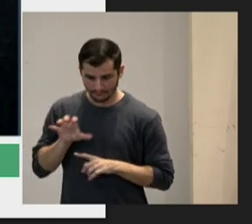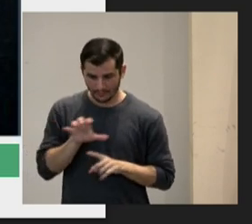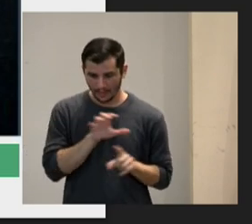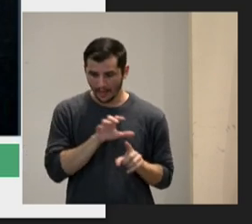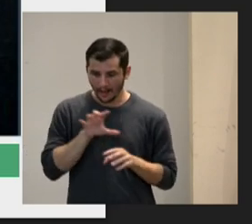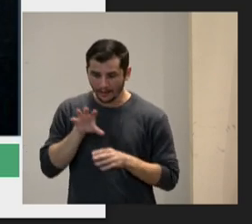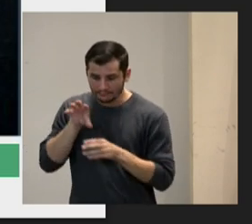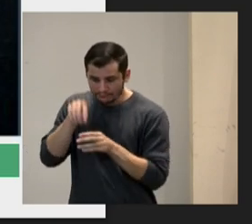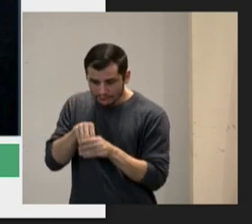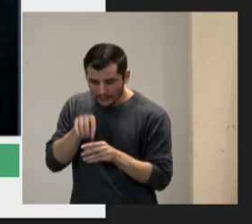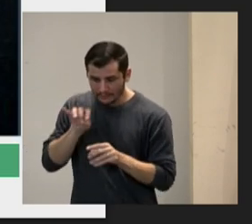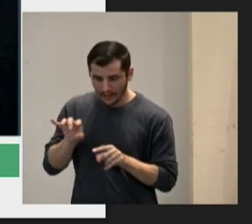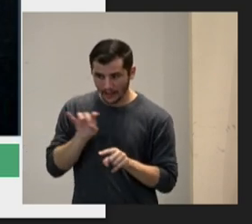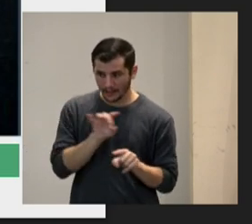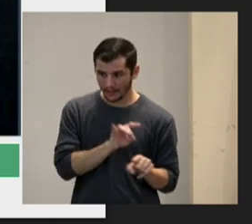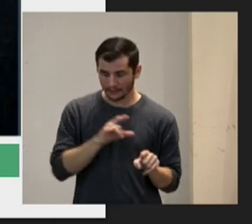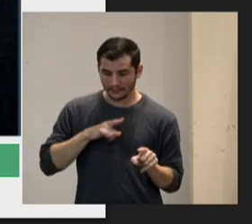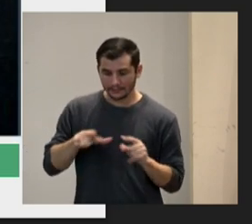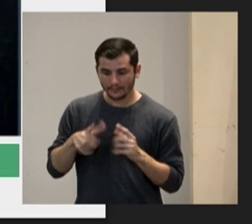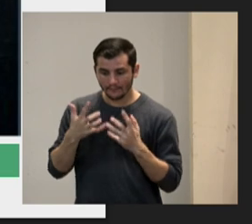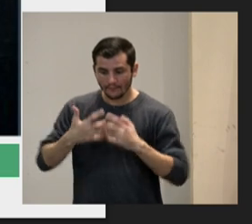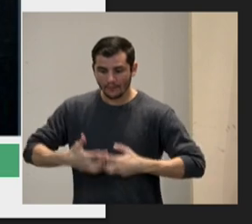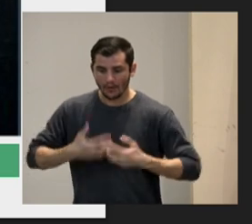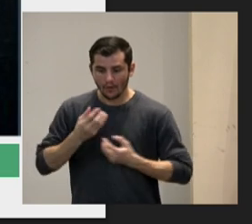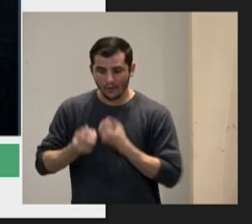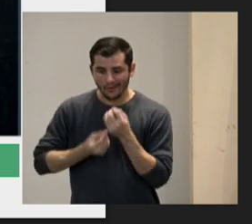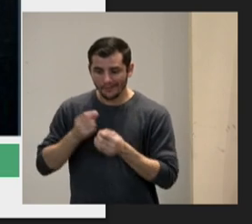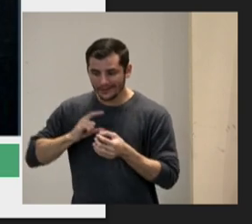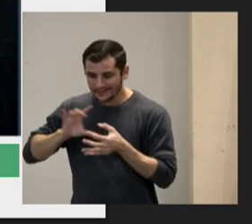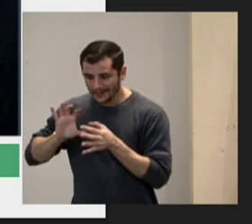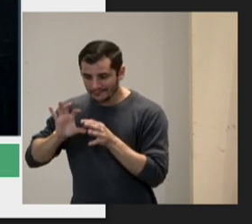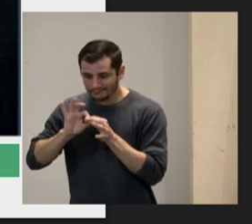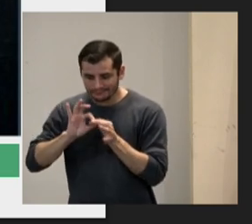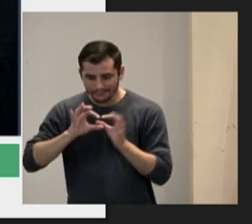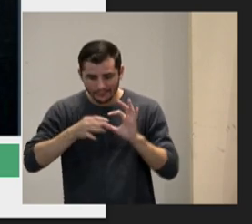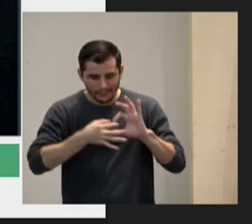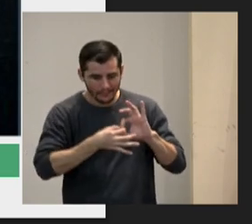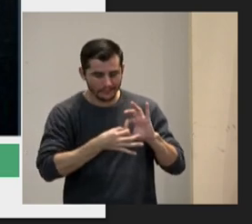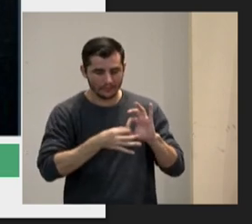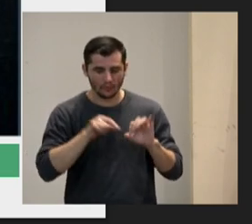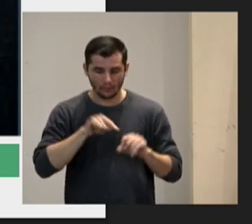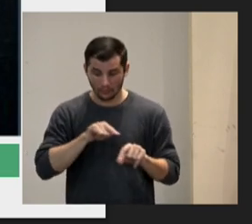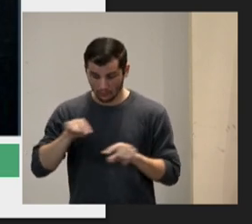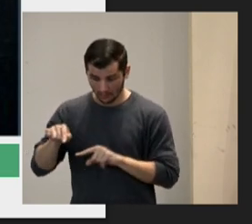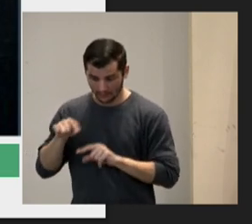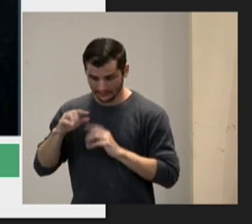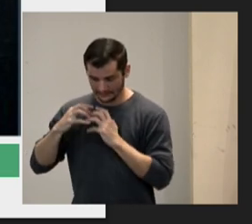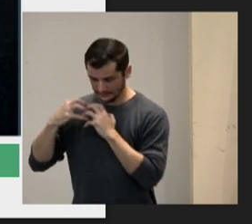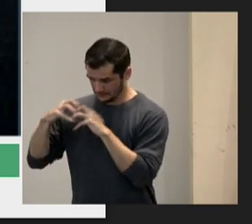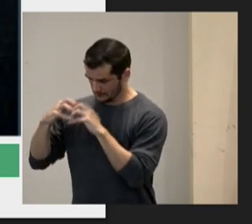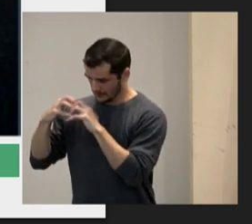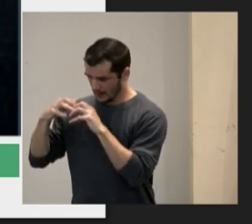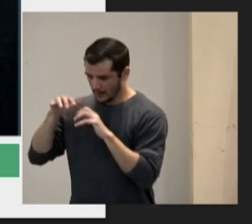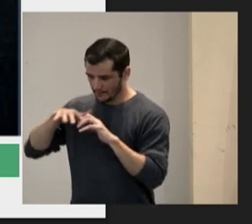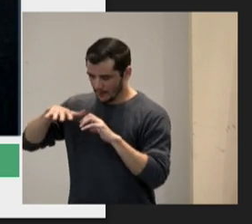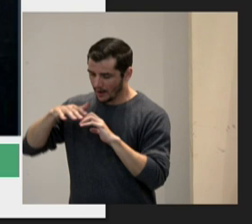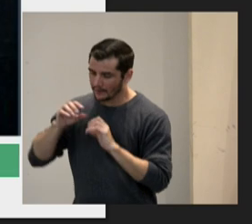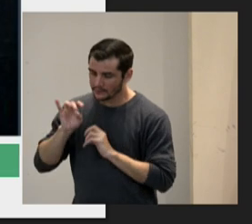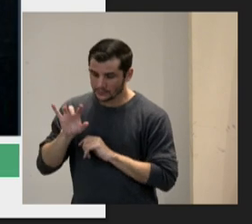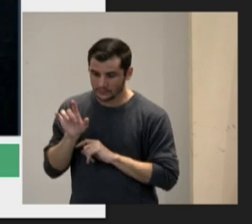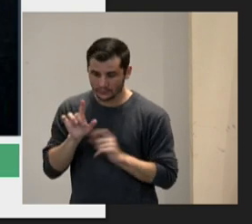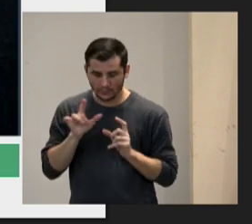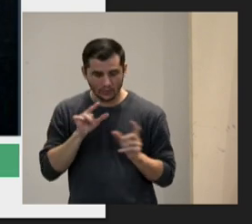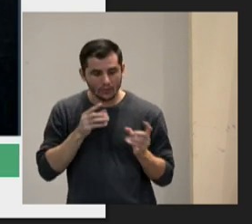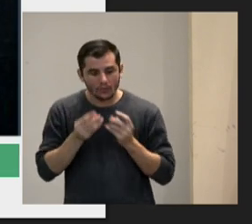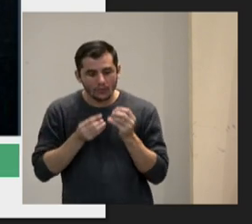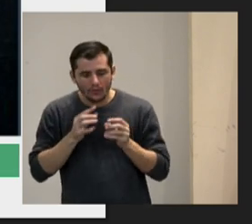funcionam todas interconexas e nós temos uma área do cérebro que serve para o reconhecimento